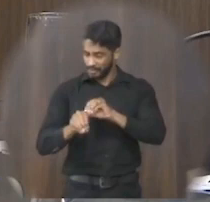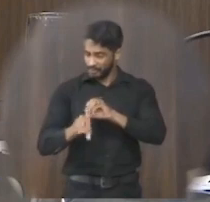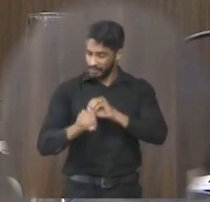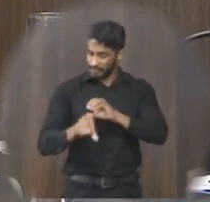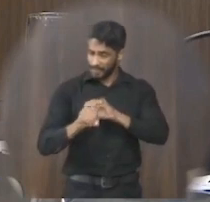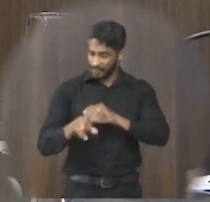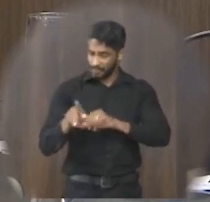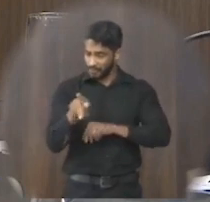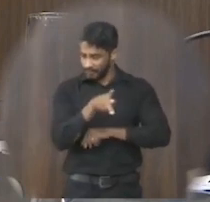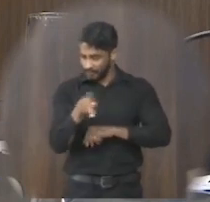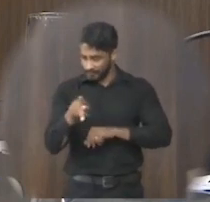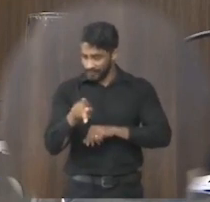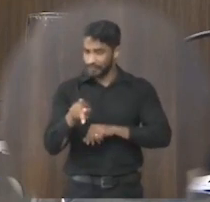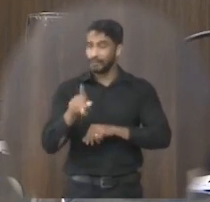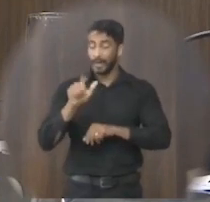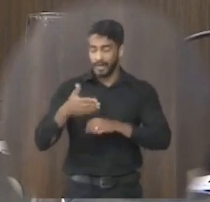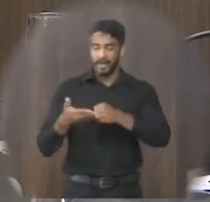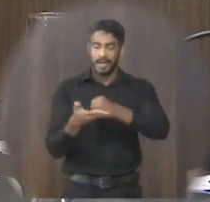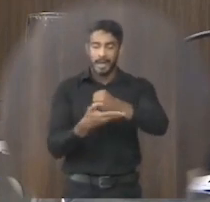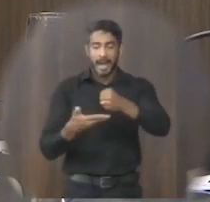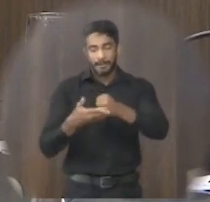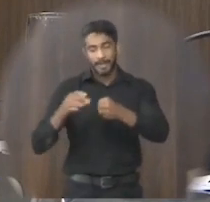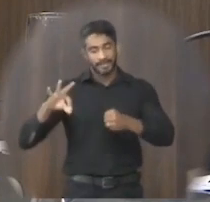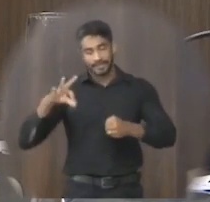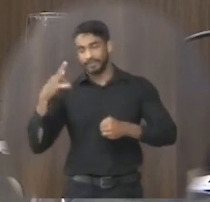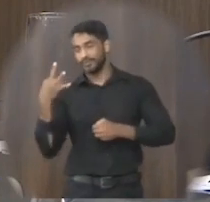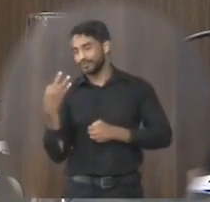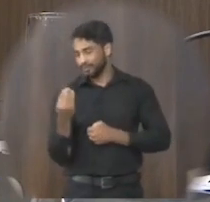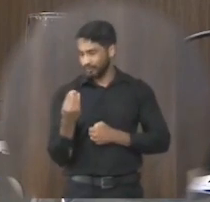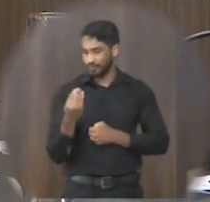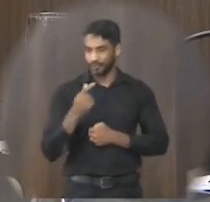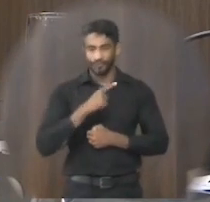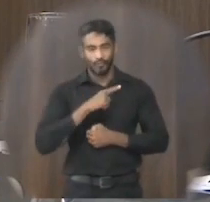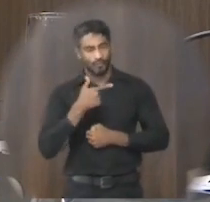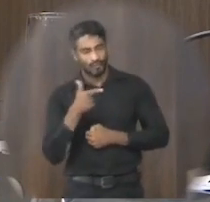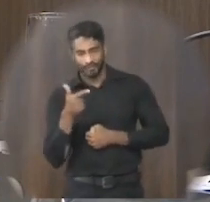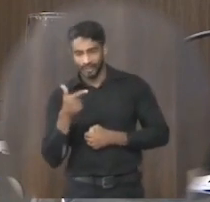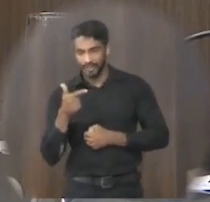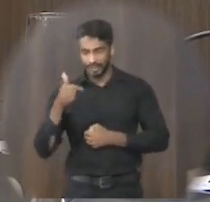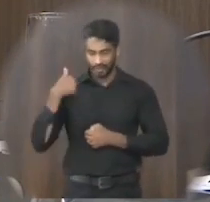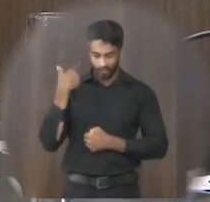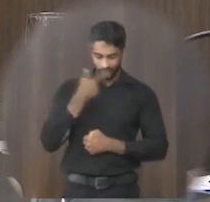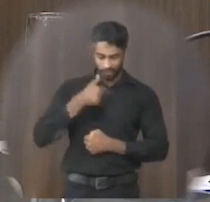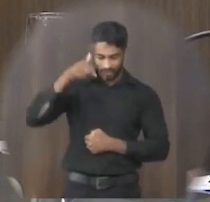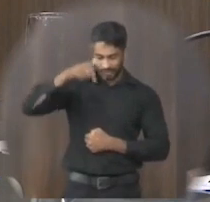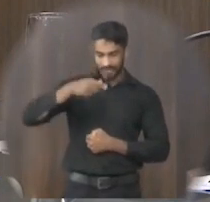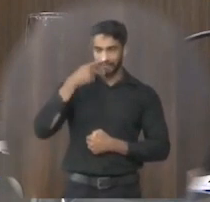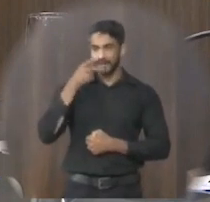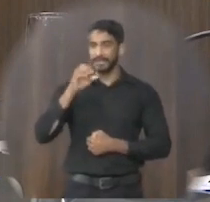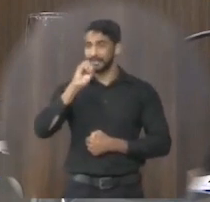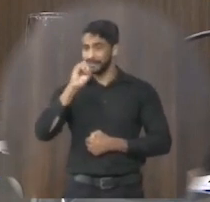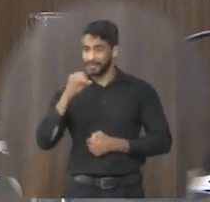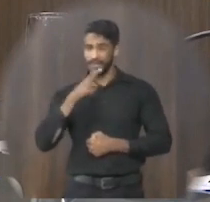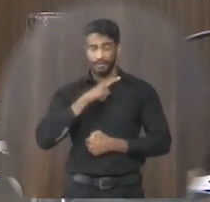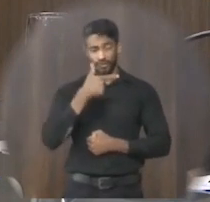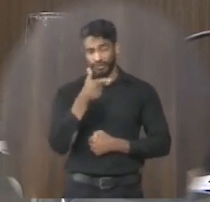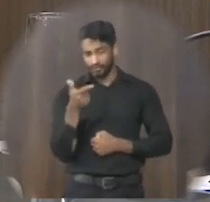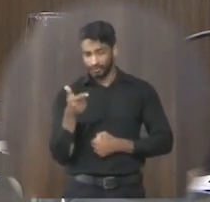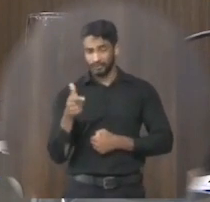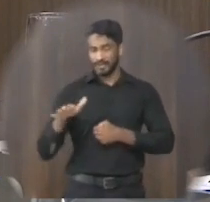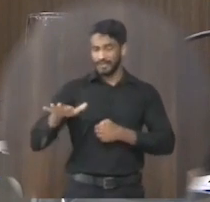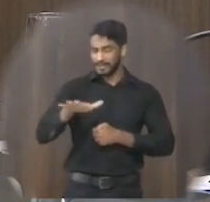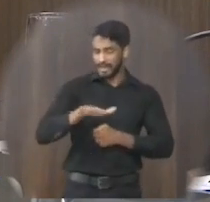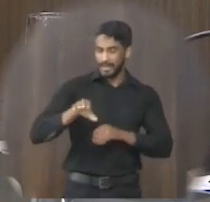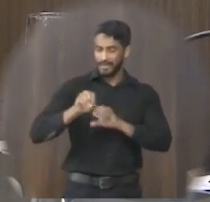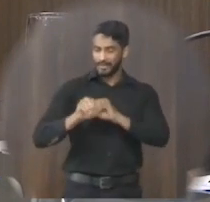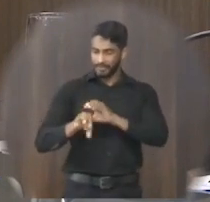a educação é a base de tudo gente não teríamos nenhum de nós aqui falando se não tivesse essa classe de educação